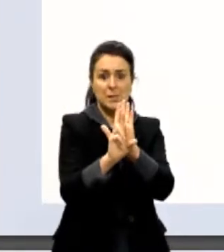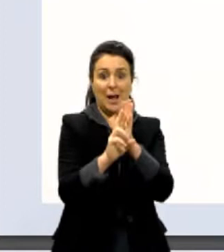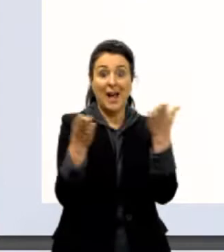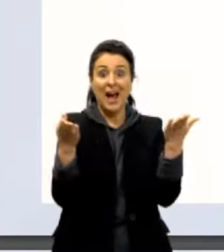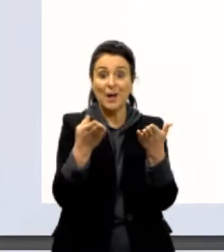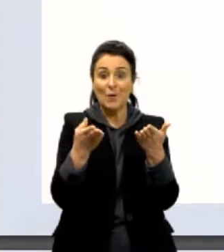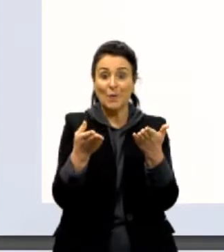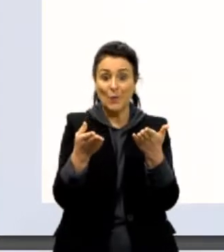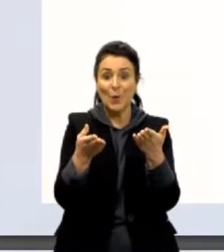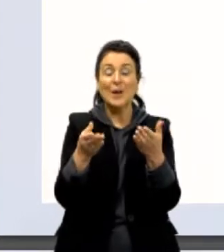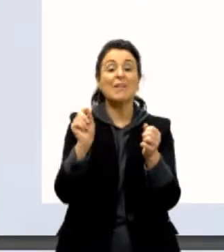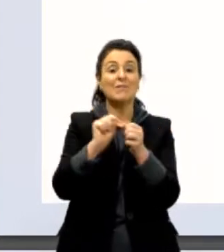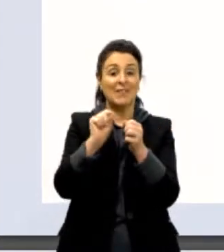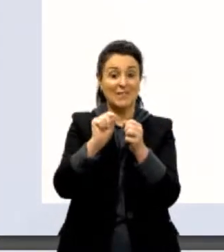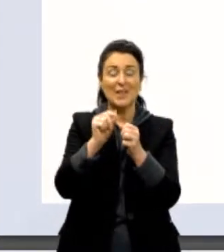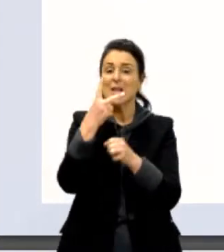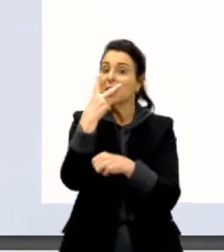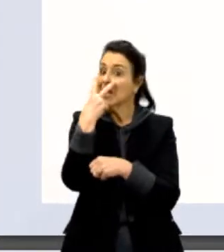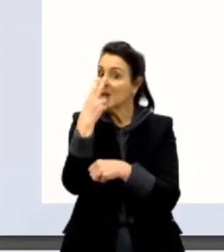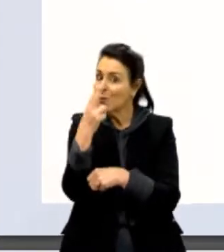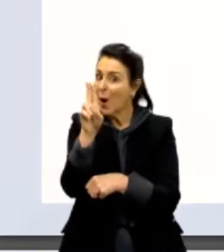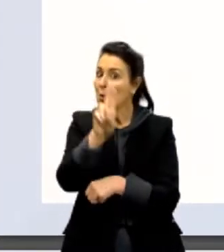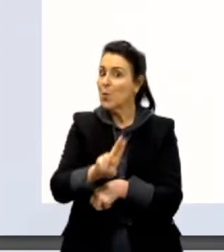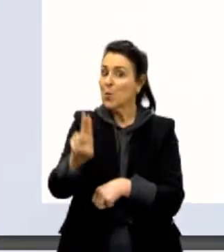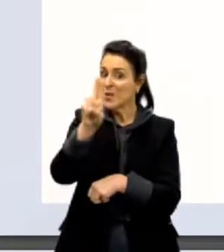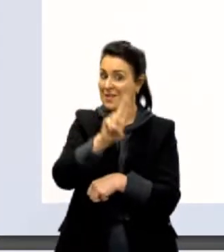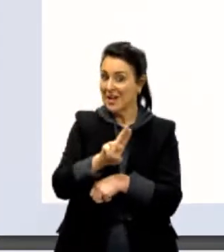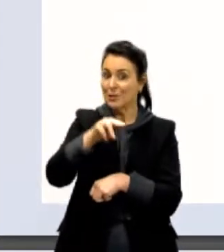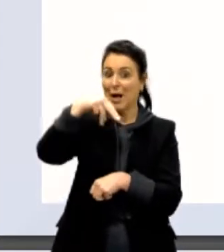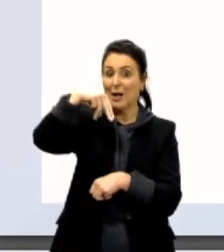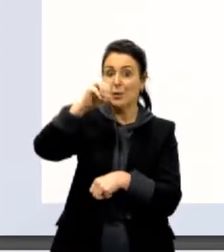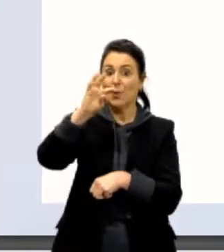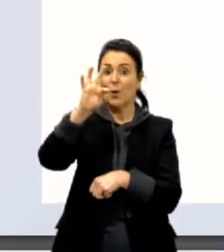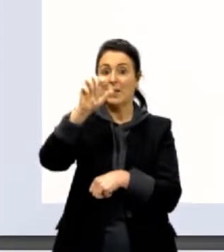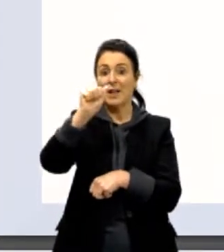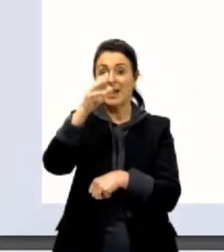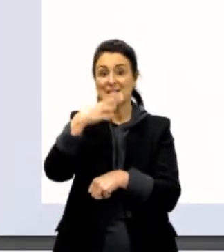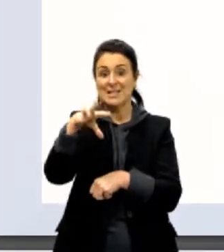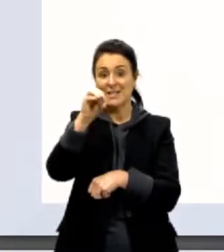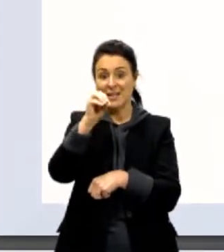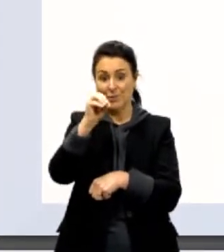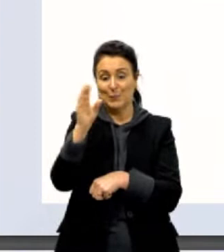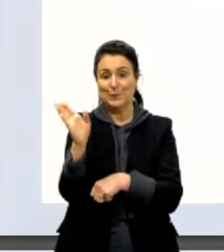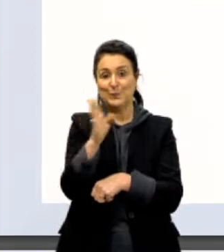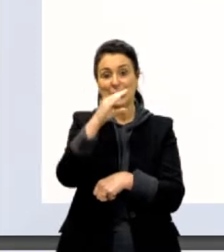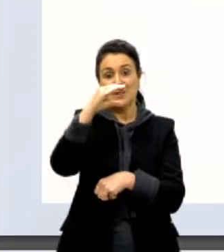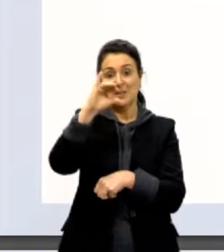vai ver o mesmo exercício utilizando a notação científica, só para vocês verem a utilidade.